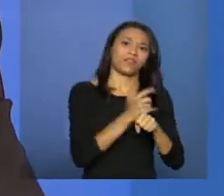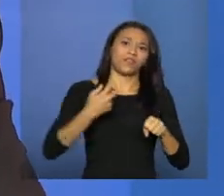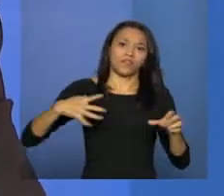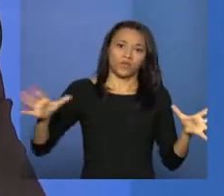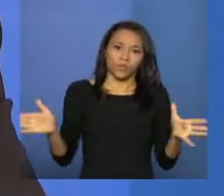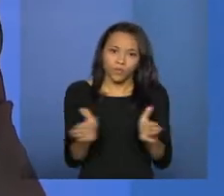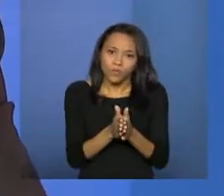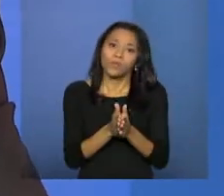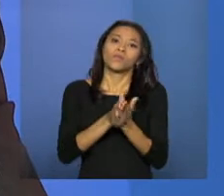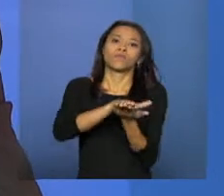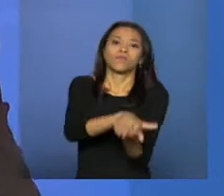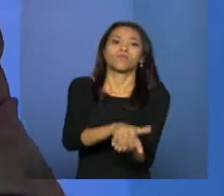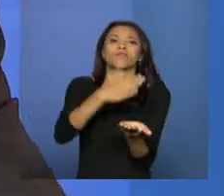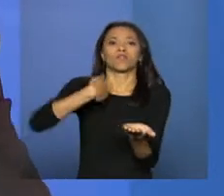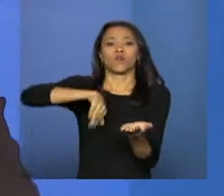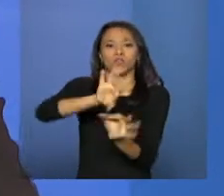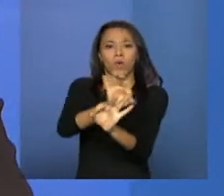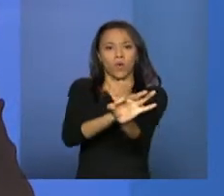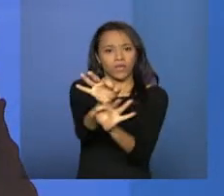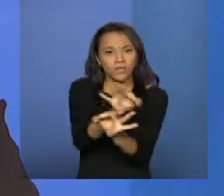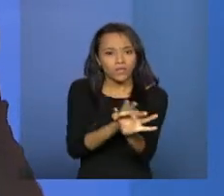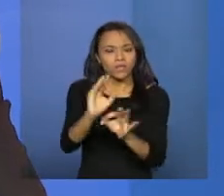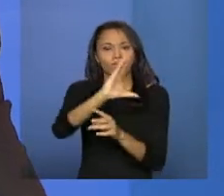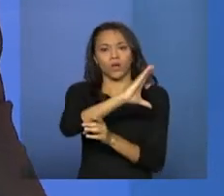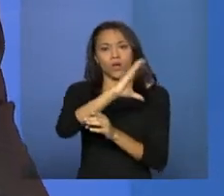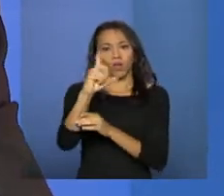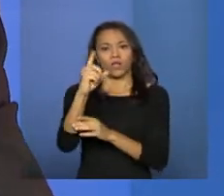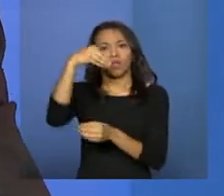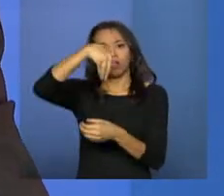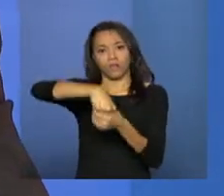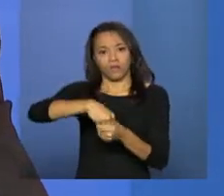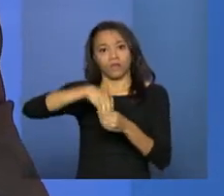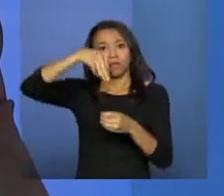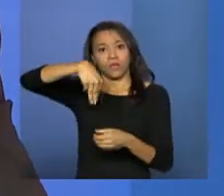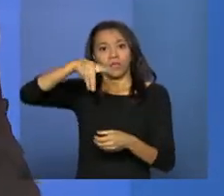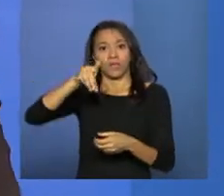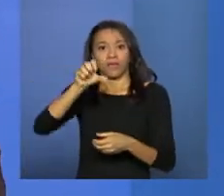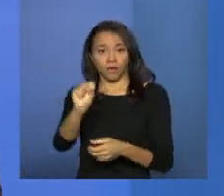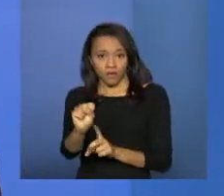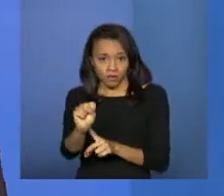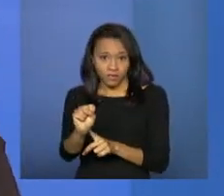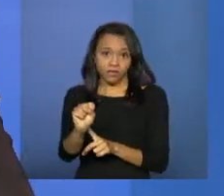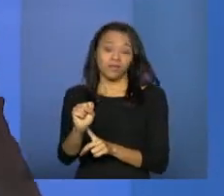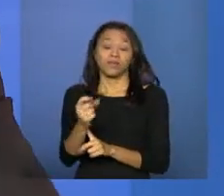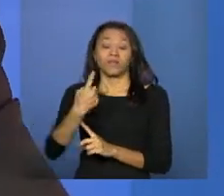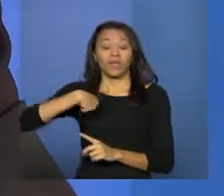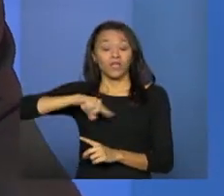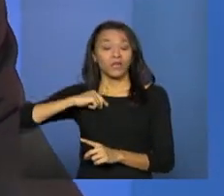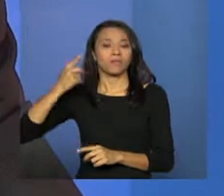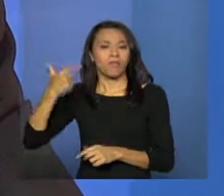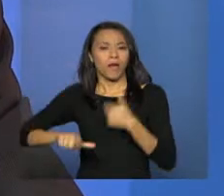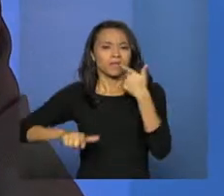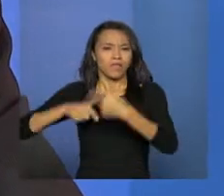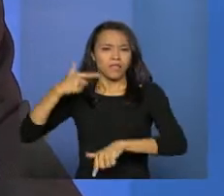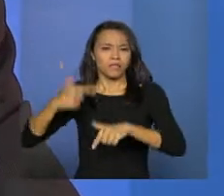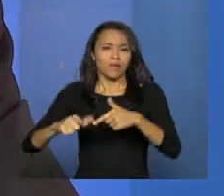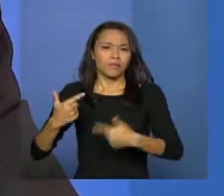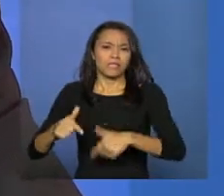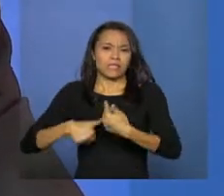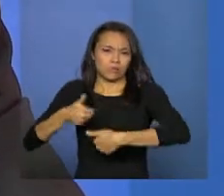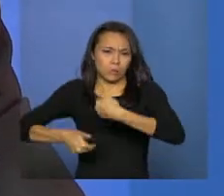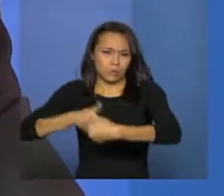coordenadas no Ministério para que nós possamos, cada vez mais, dar qualidade